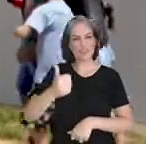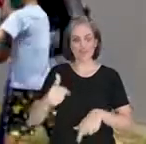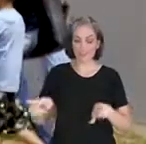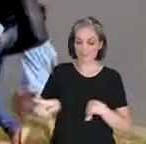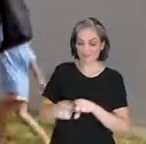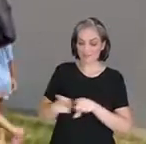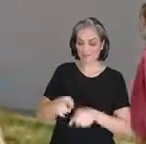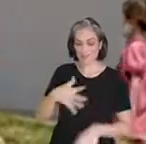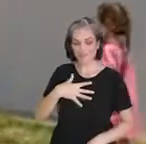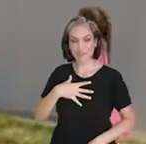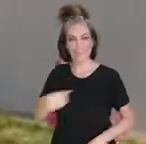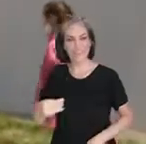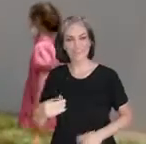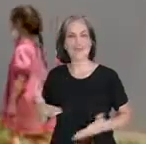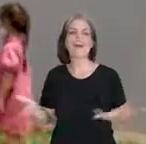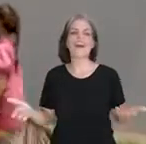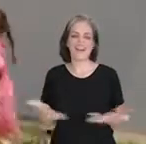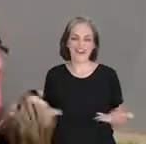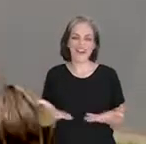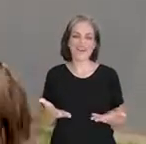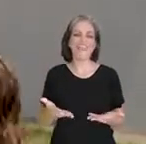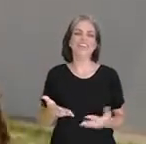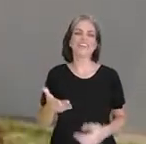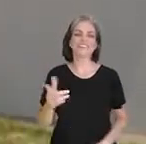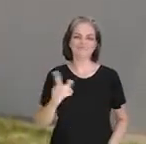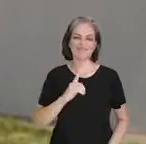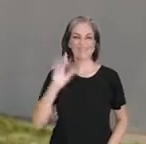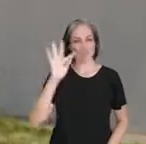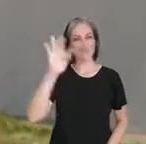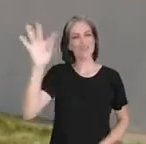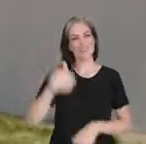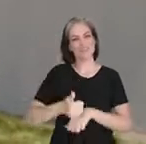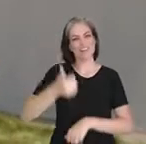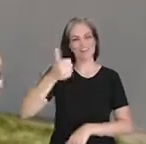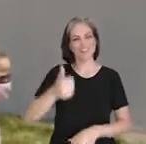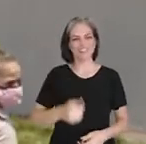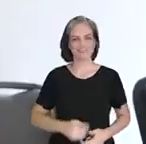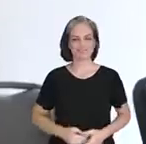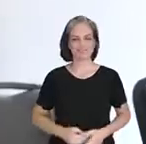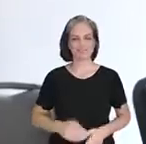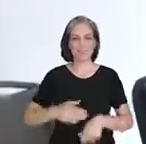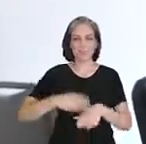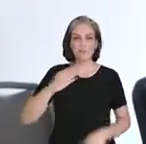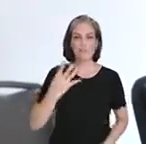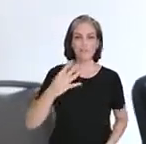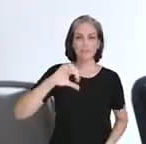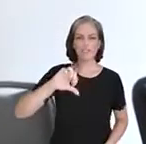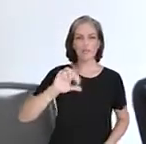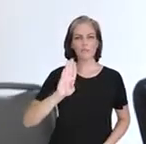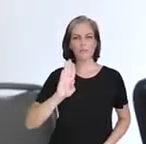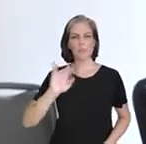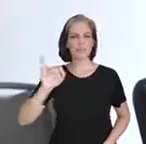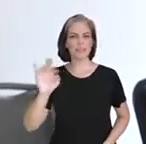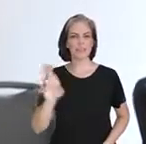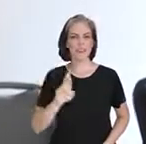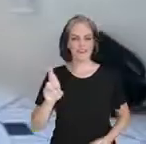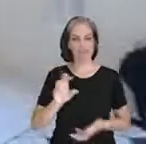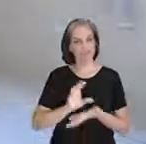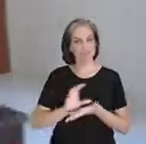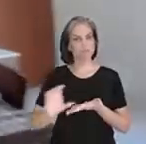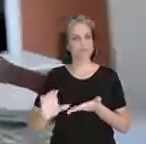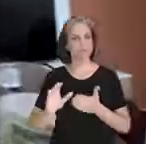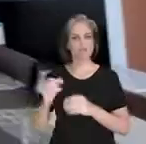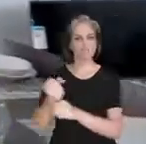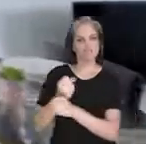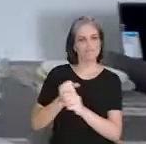para os filhos. É a nossa saída para o futuro melhor. Mais de 49 bilhões de reais foram